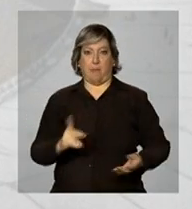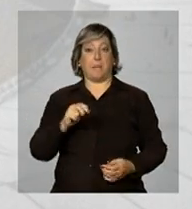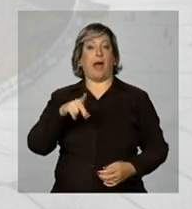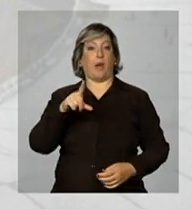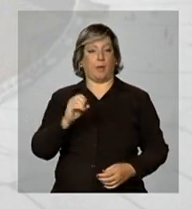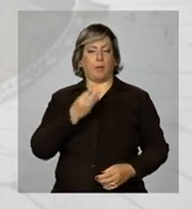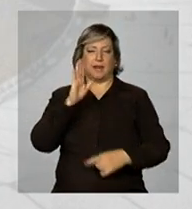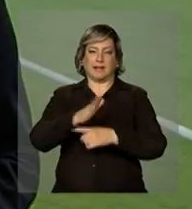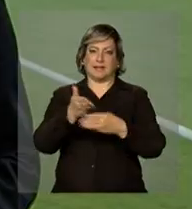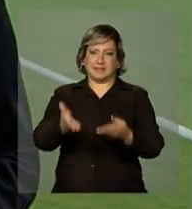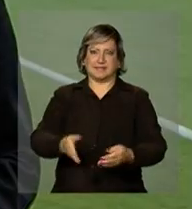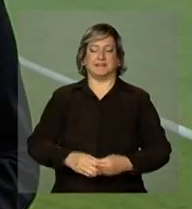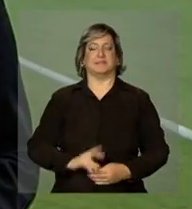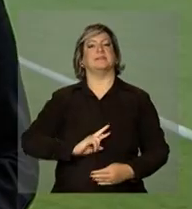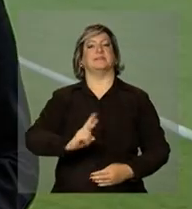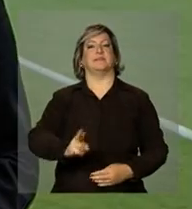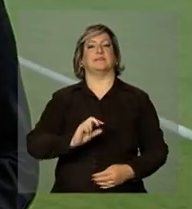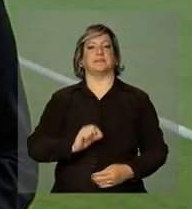Boa tarde, Paulo.